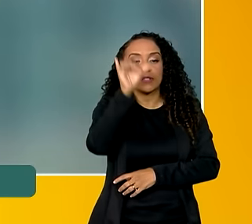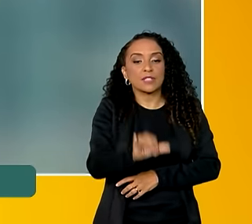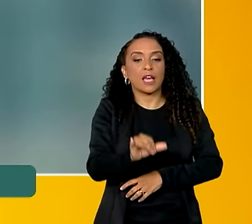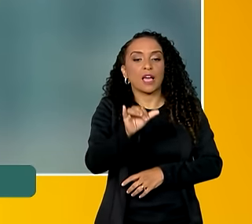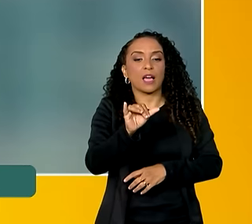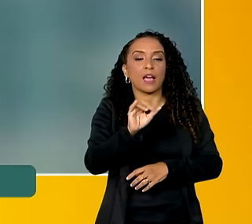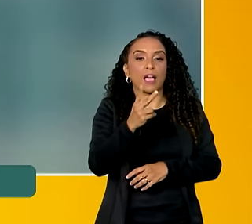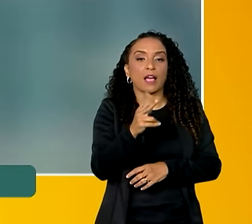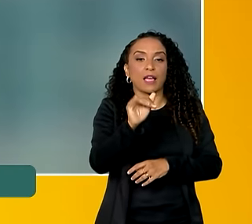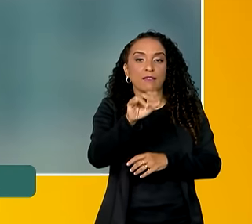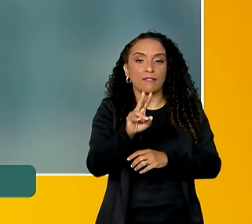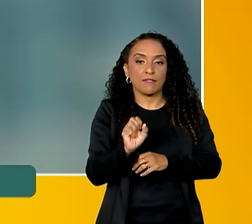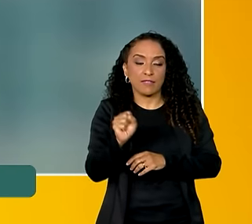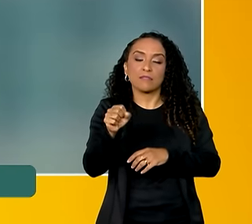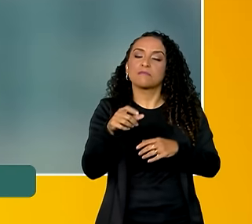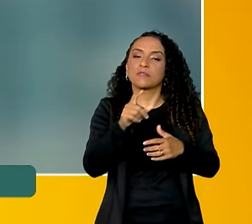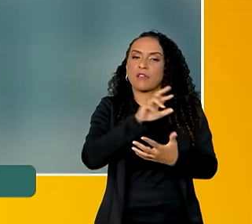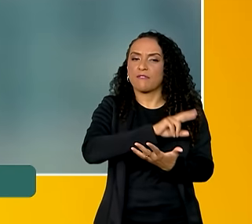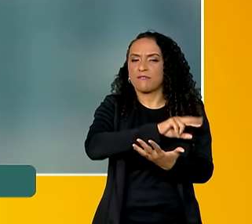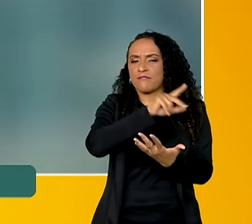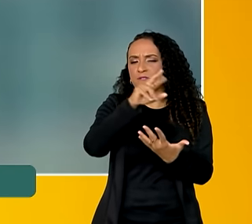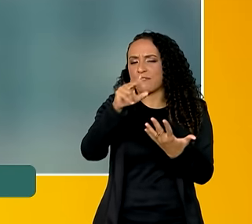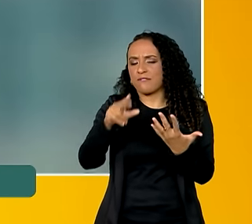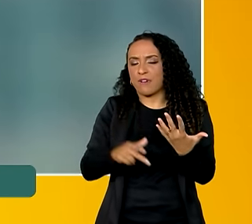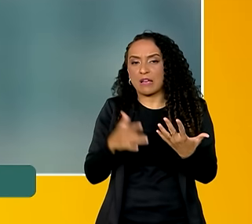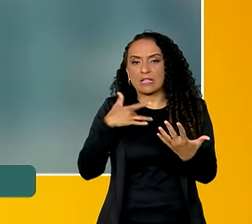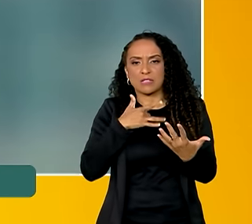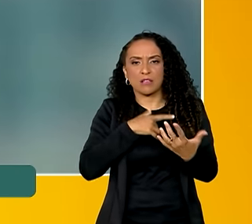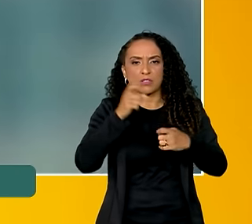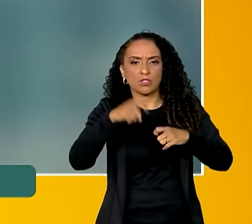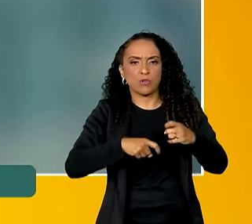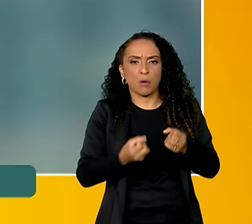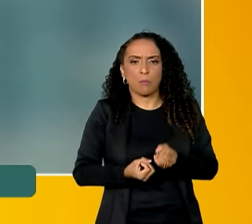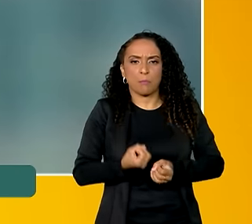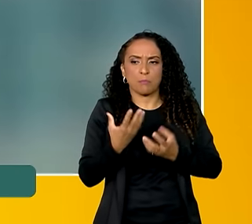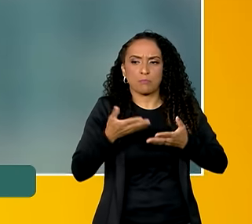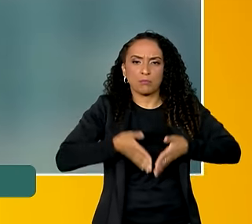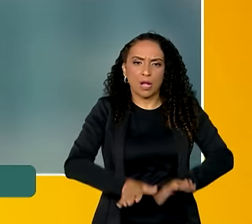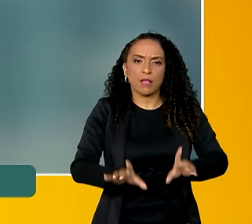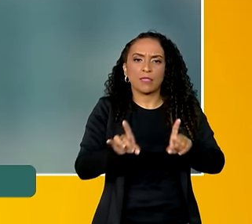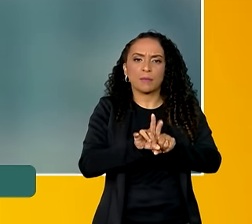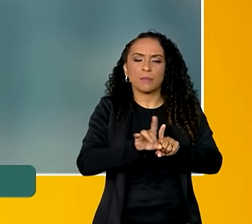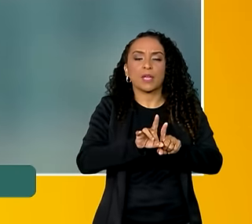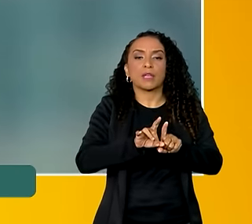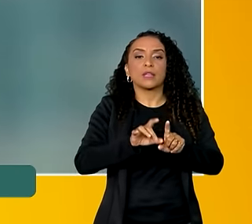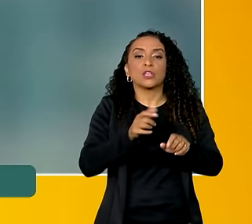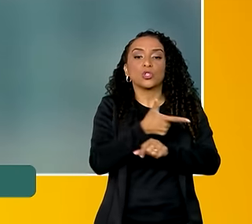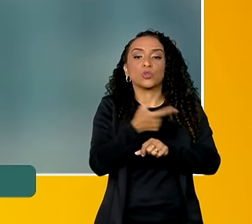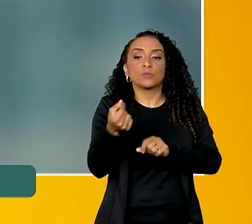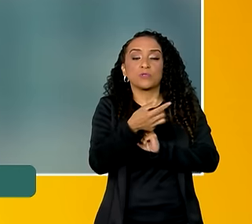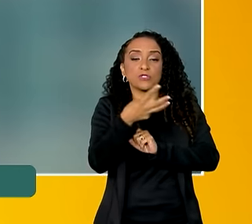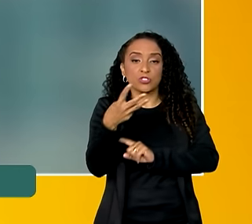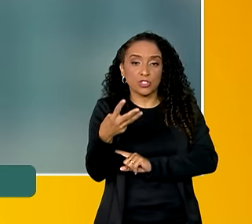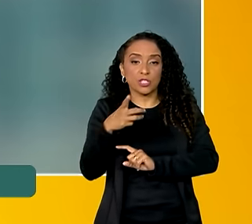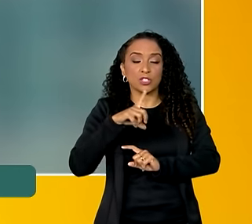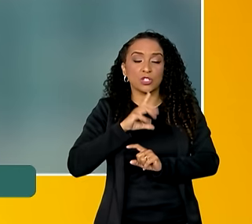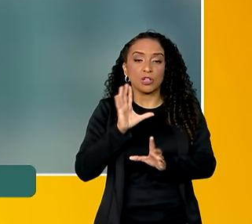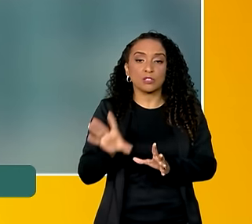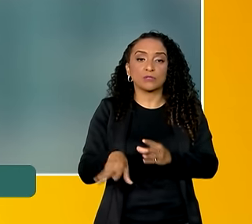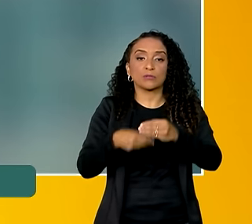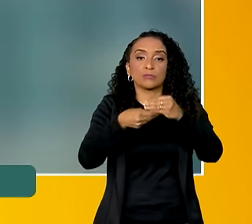ISTs, HIV, AIDS, saúde sexual e saúde reprodutiva e, mais recentemente, no ano de 2023, nós